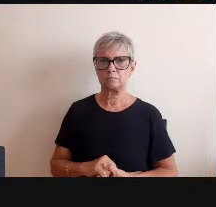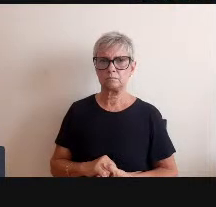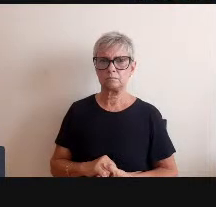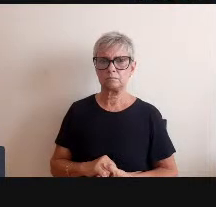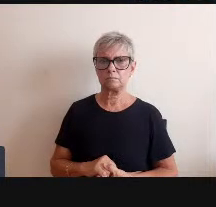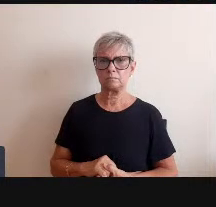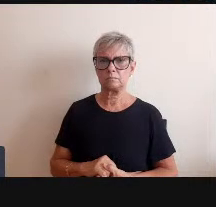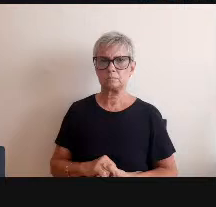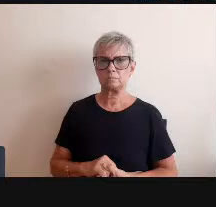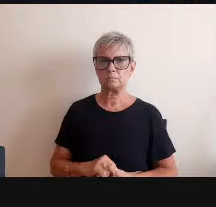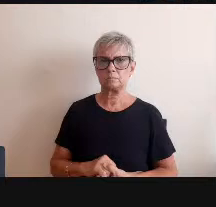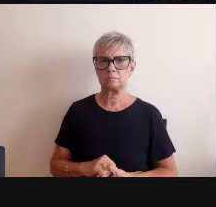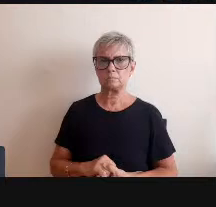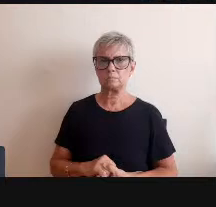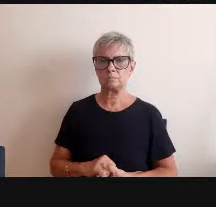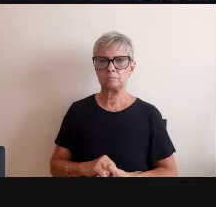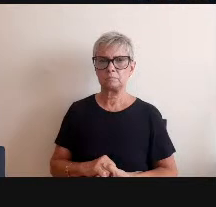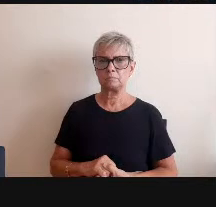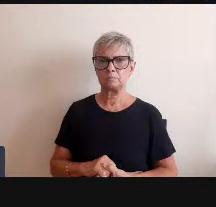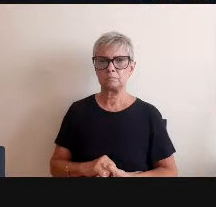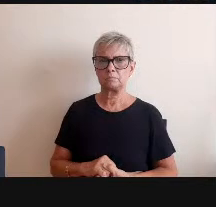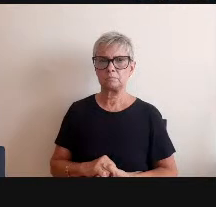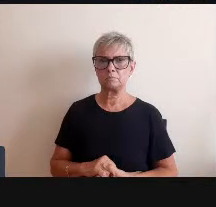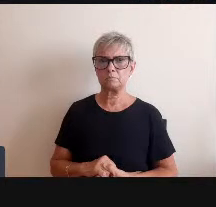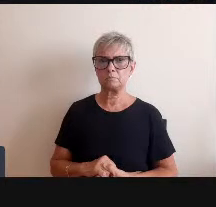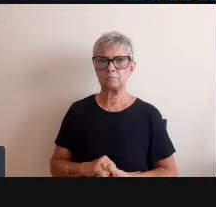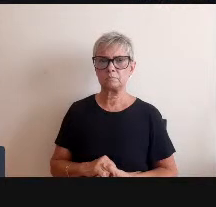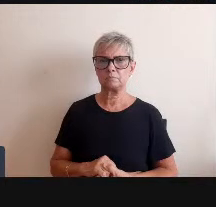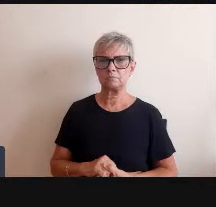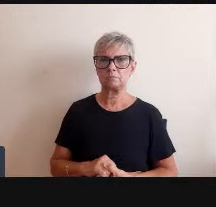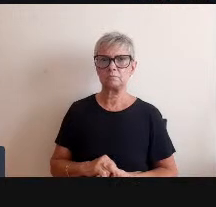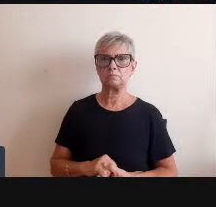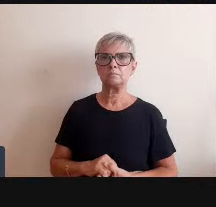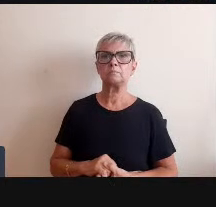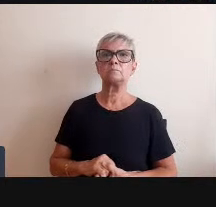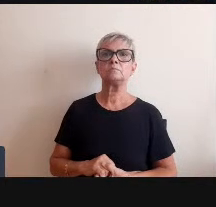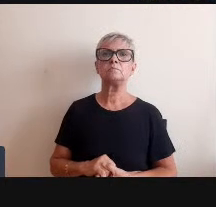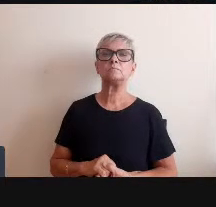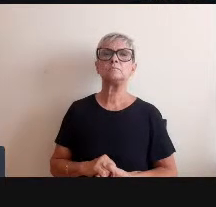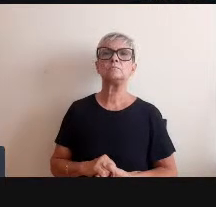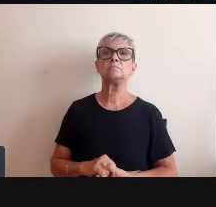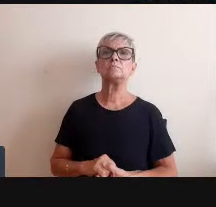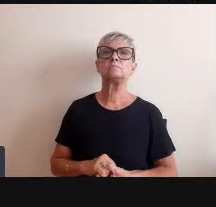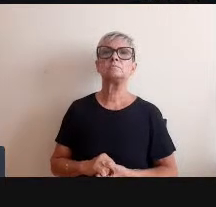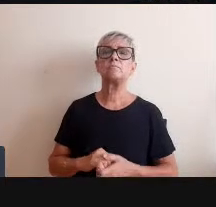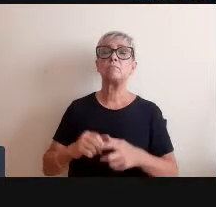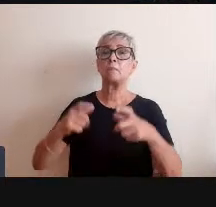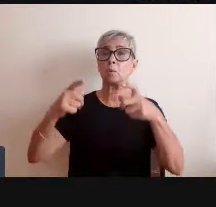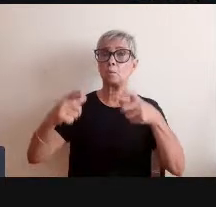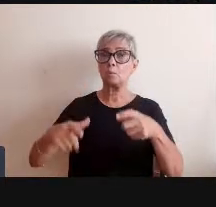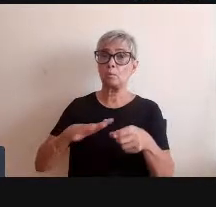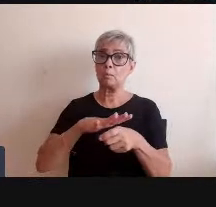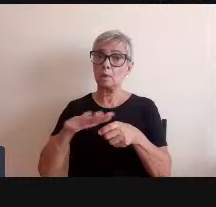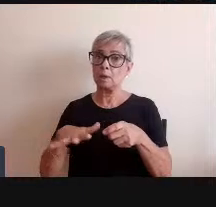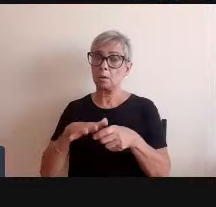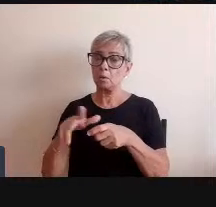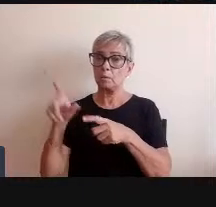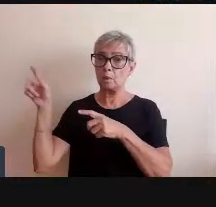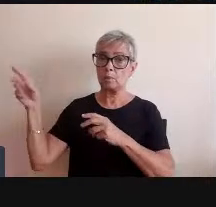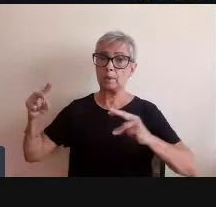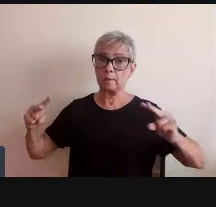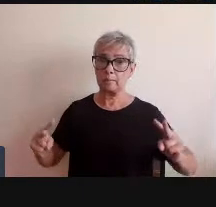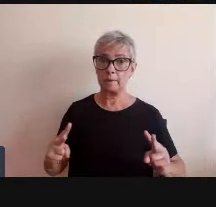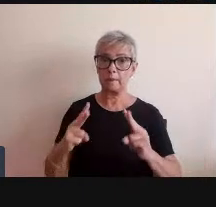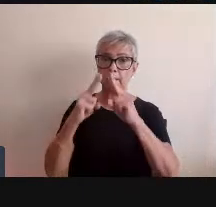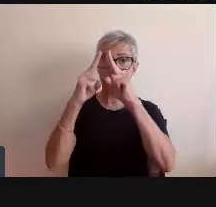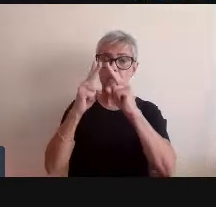-Dor que são um bairro em Paris dos imigrantes